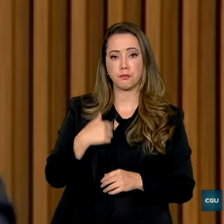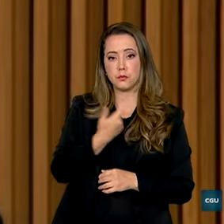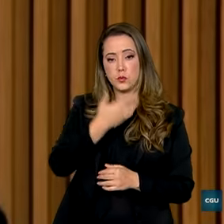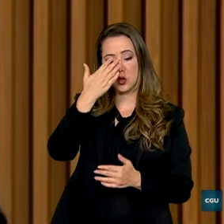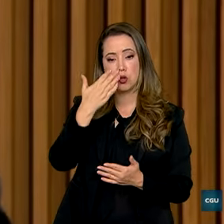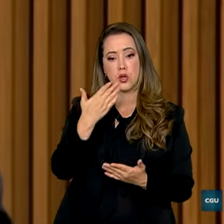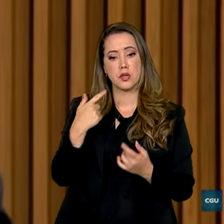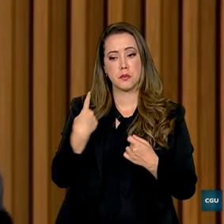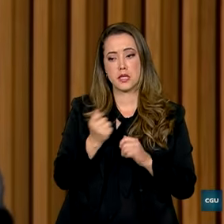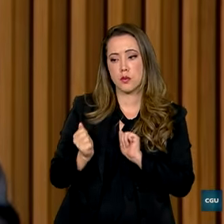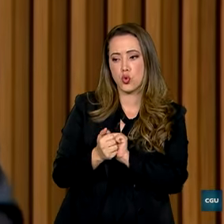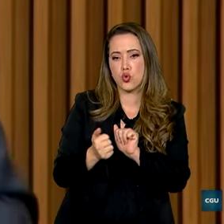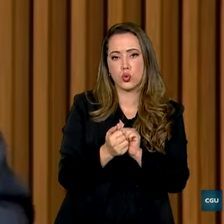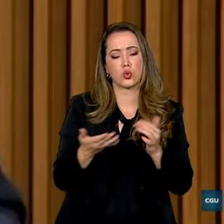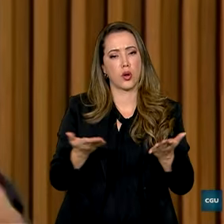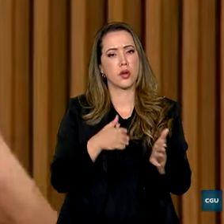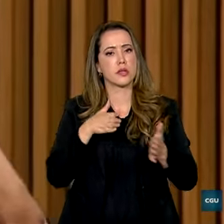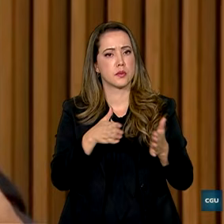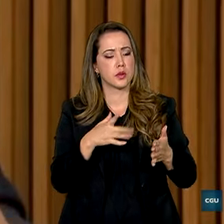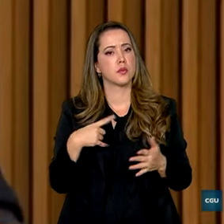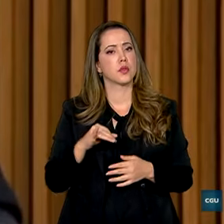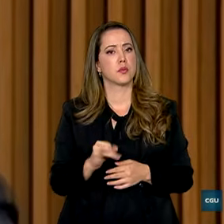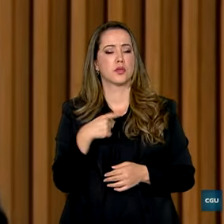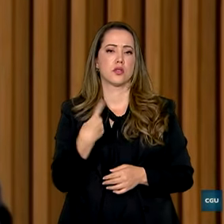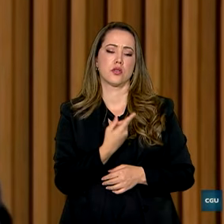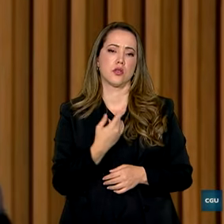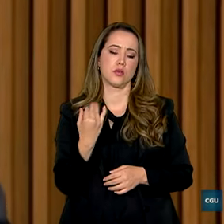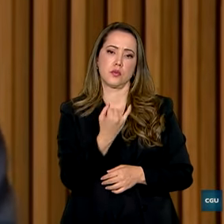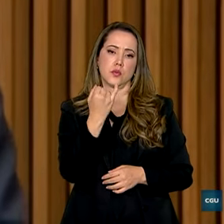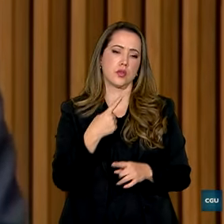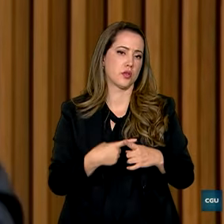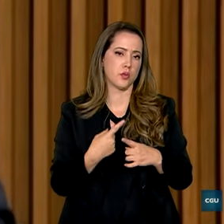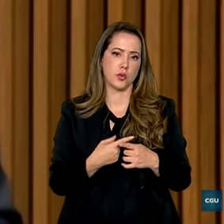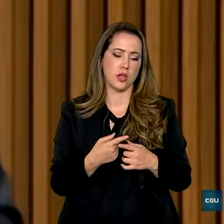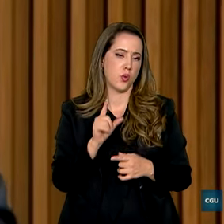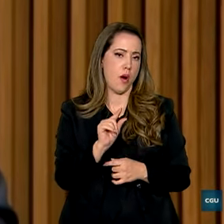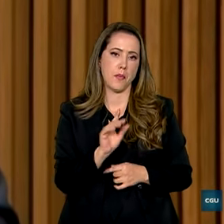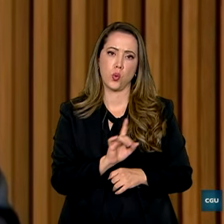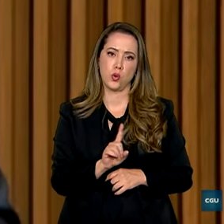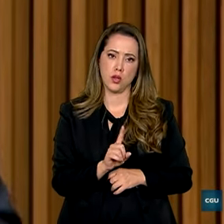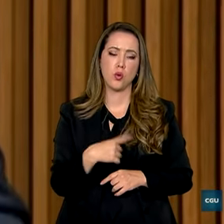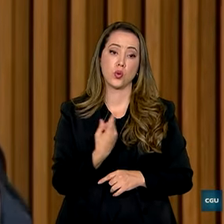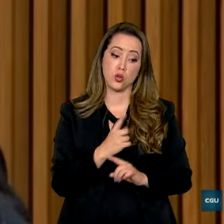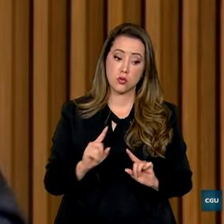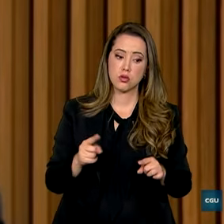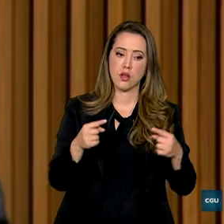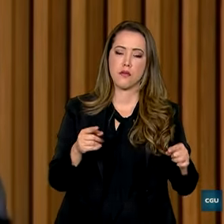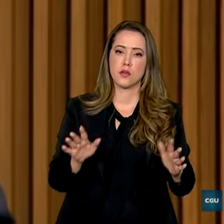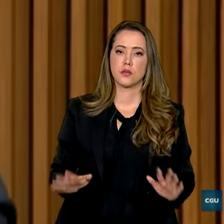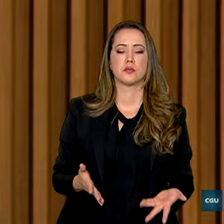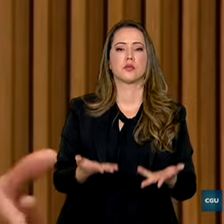somar forças nesse momento para aproveitar nossas vantagens, que não são pequenas. O nosso desafio é